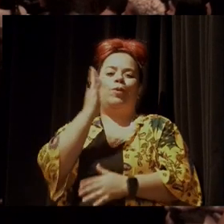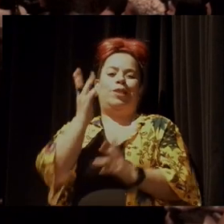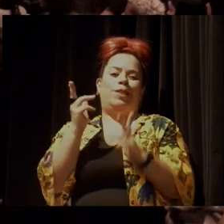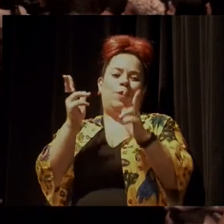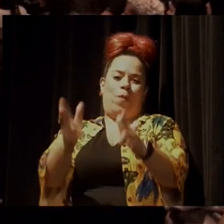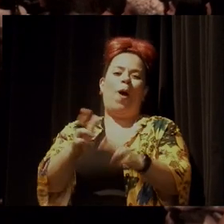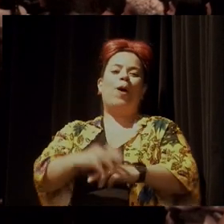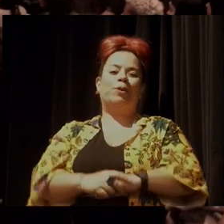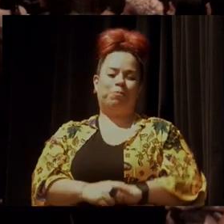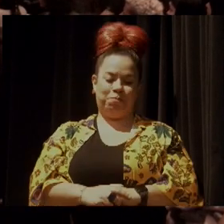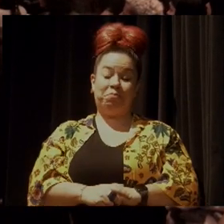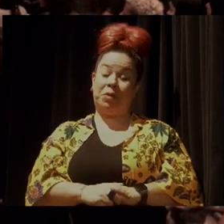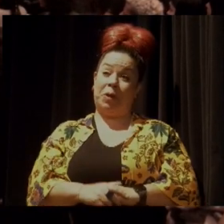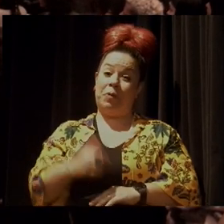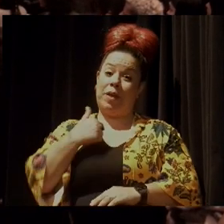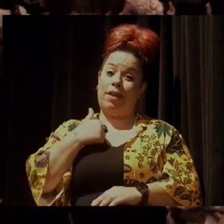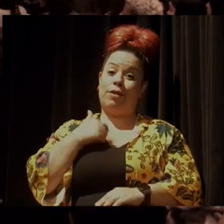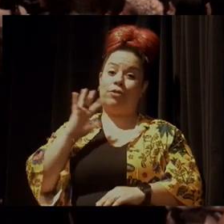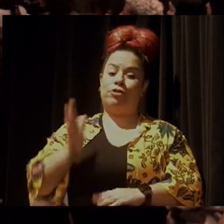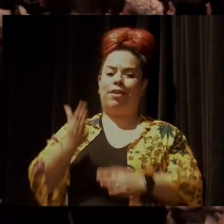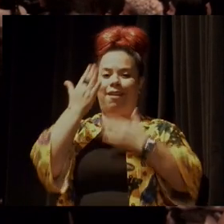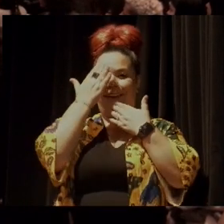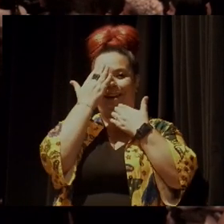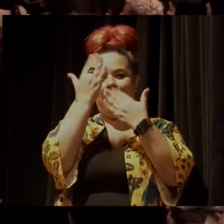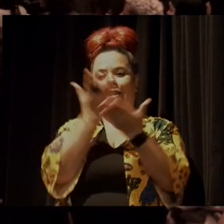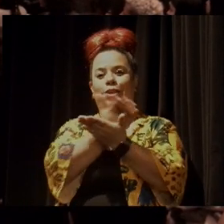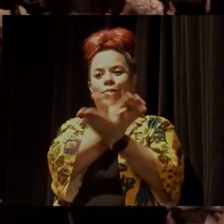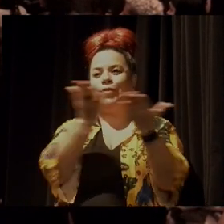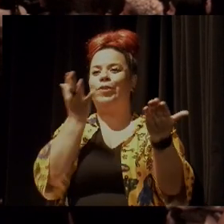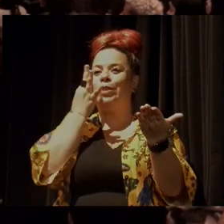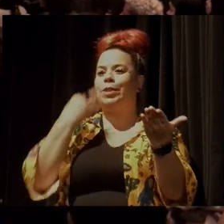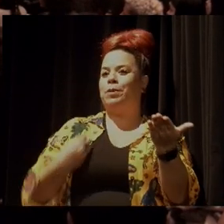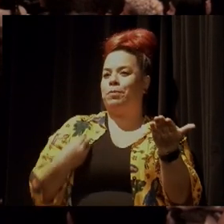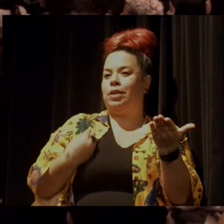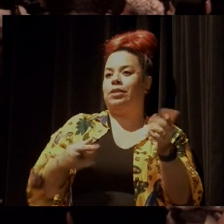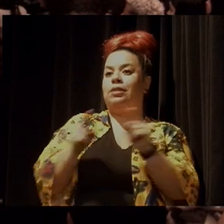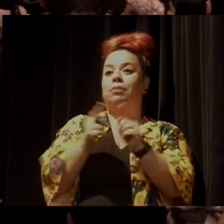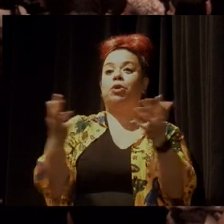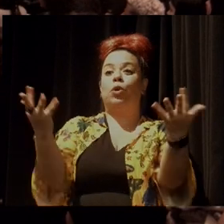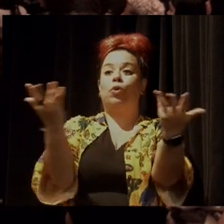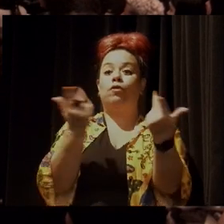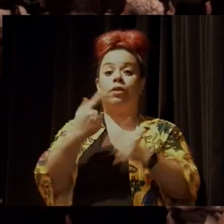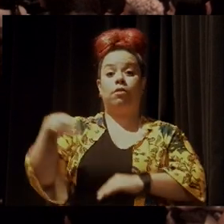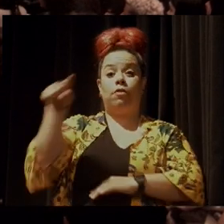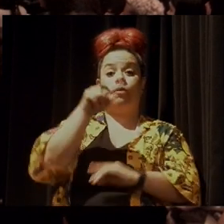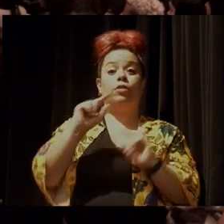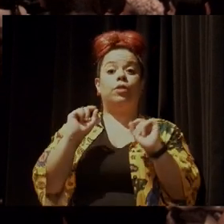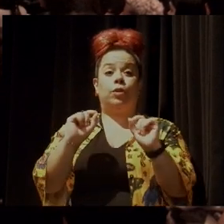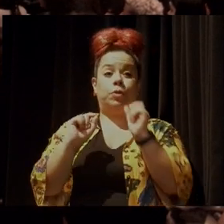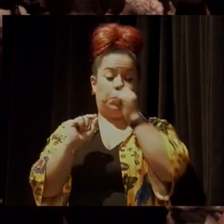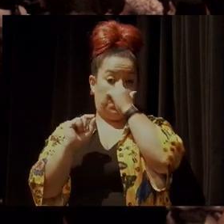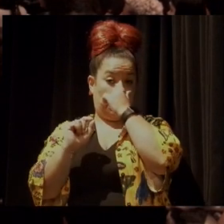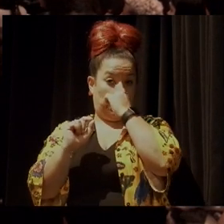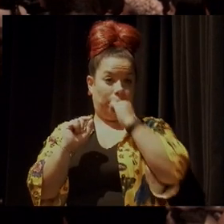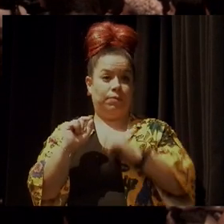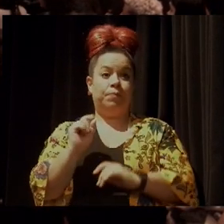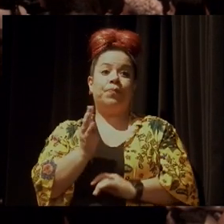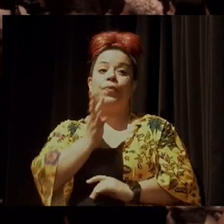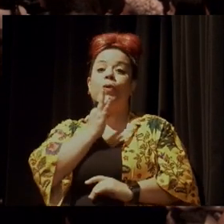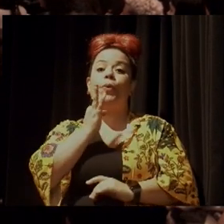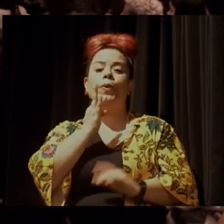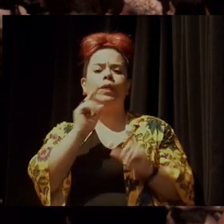Então, com isso, eu encerro aqui, agradecendo a presença de vocês, convidando vocês para conhecerem a